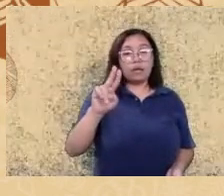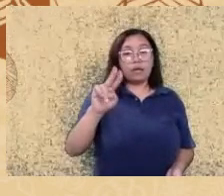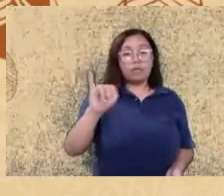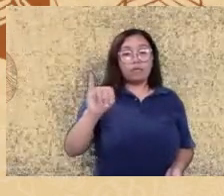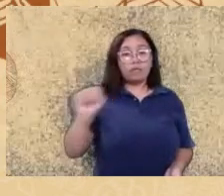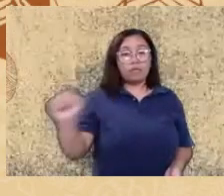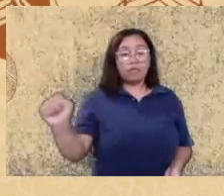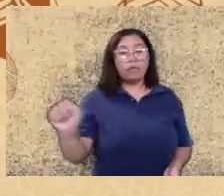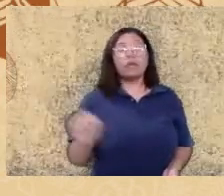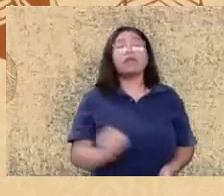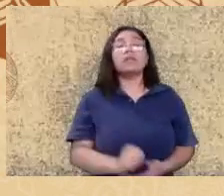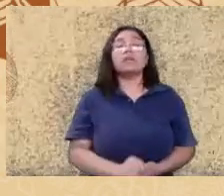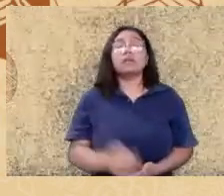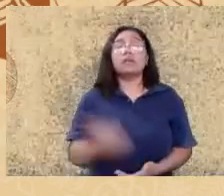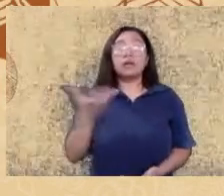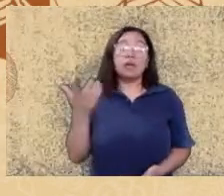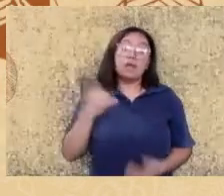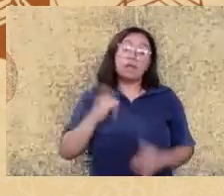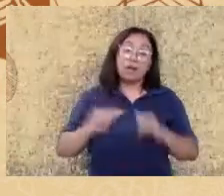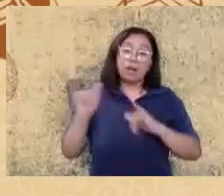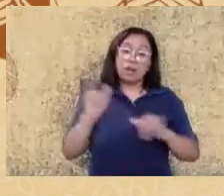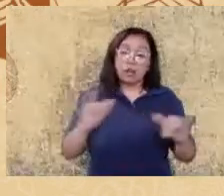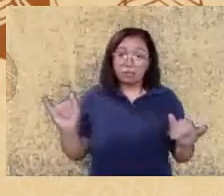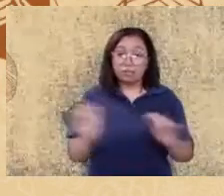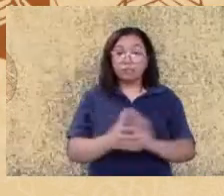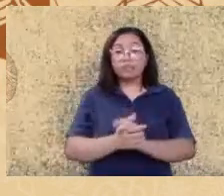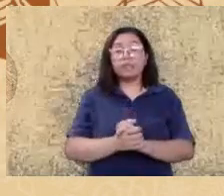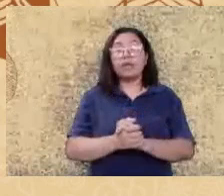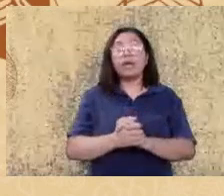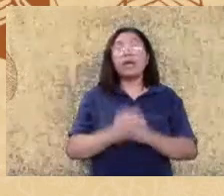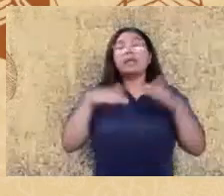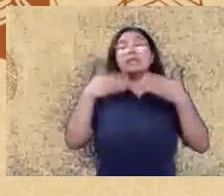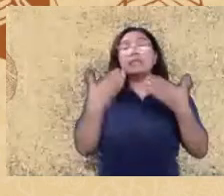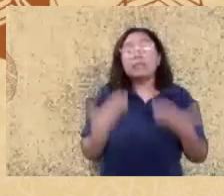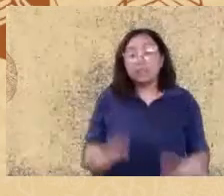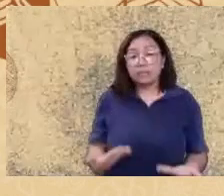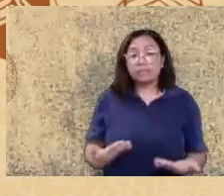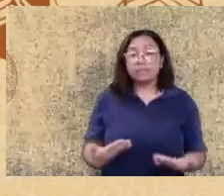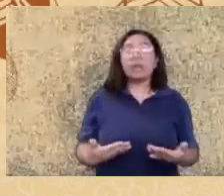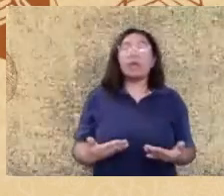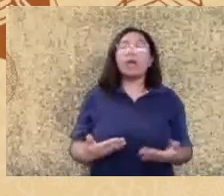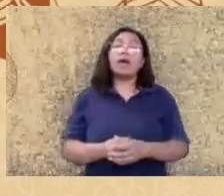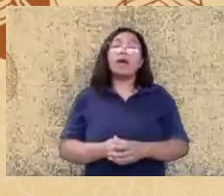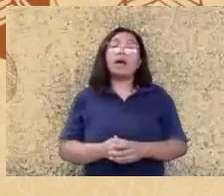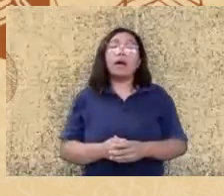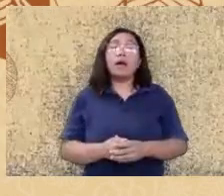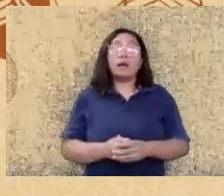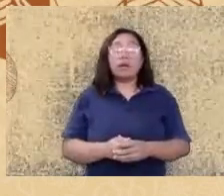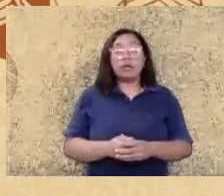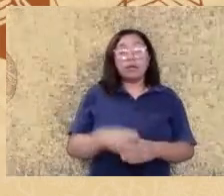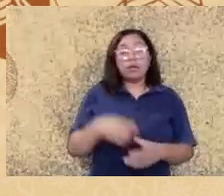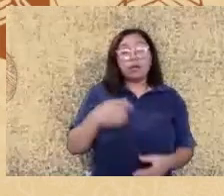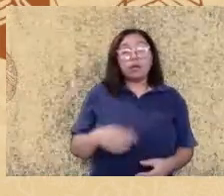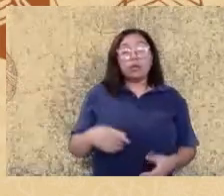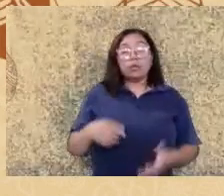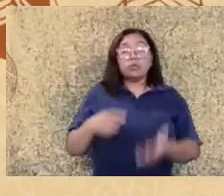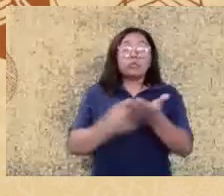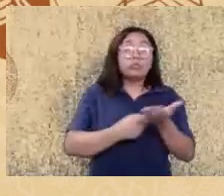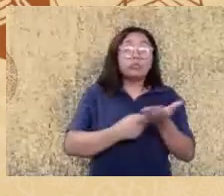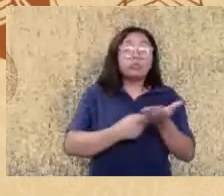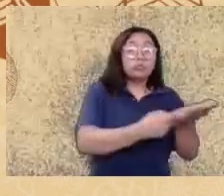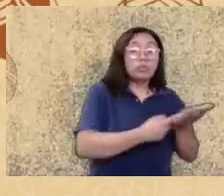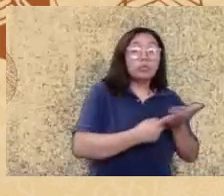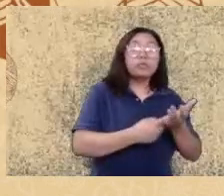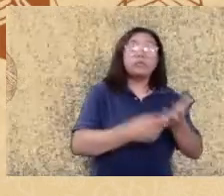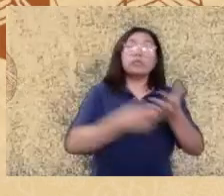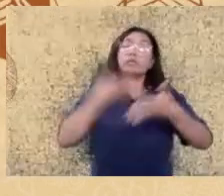preferido assim que os palestrantes os convidados as convidadas as convidades falem e depois o